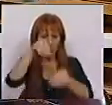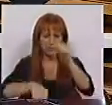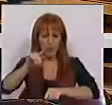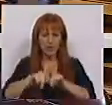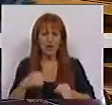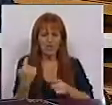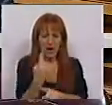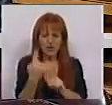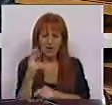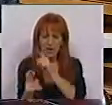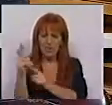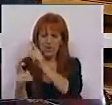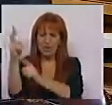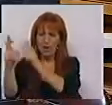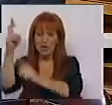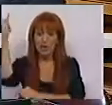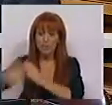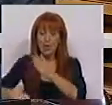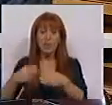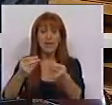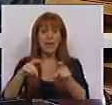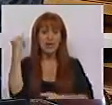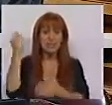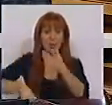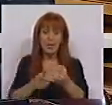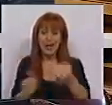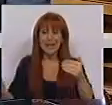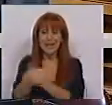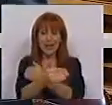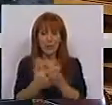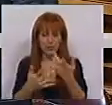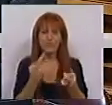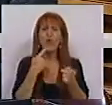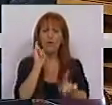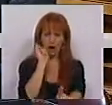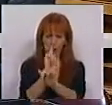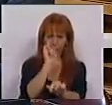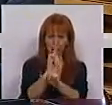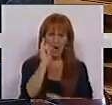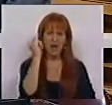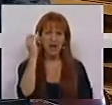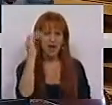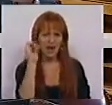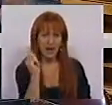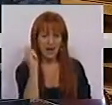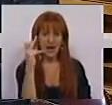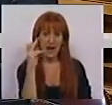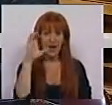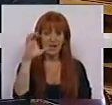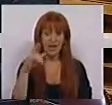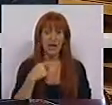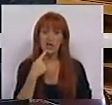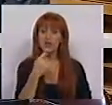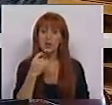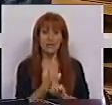sucessivos aumentos de impostos em matéria de tributação indireta. Voltemos ao IRC. Aqui as questões são